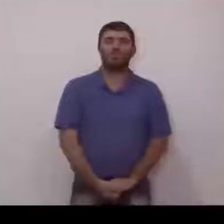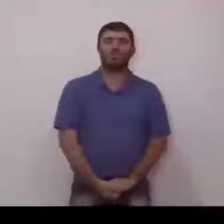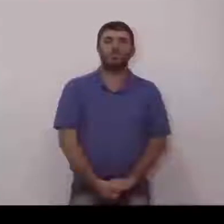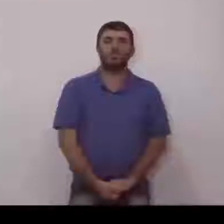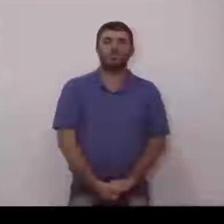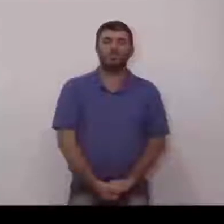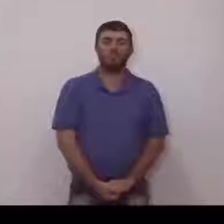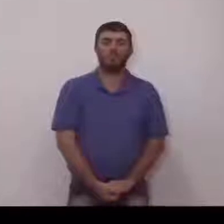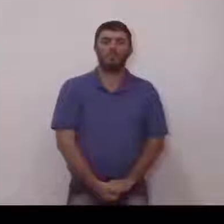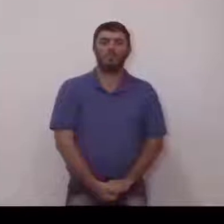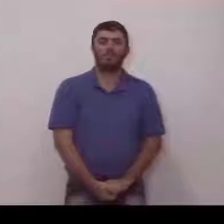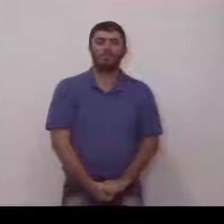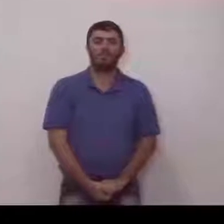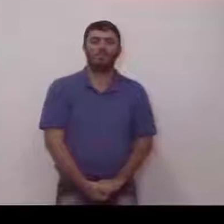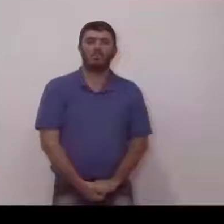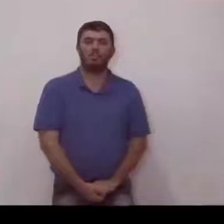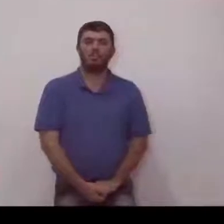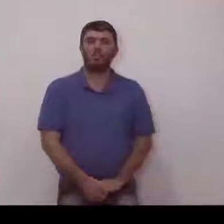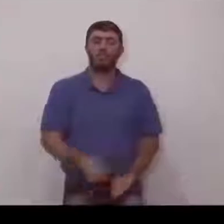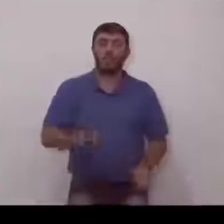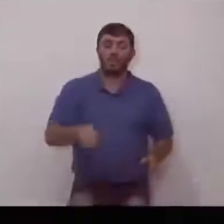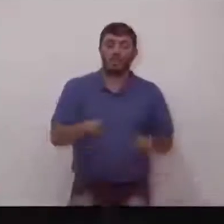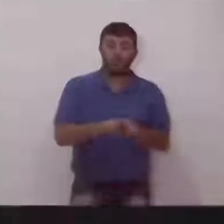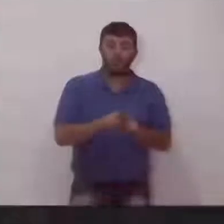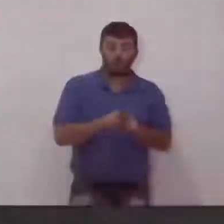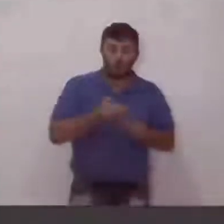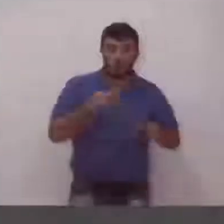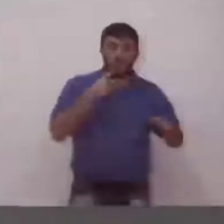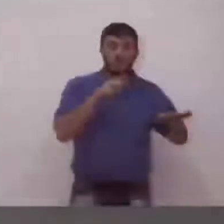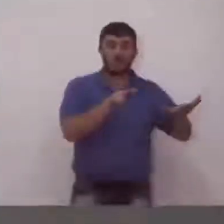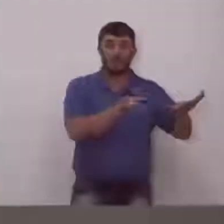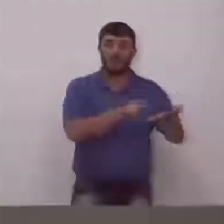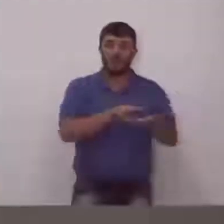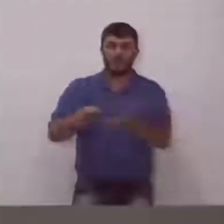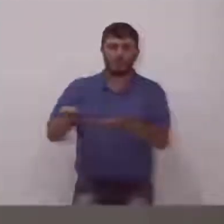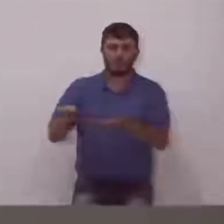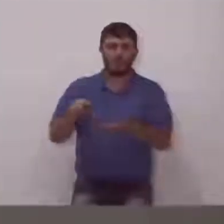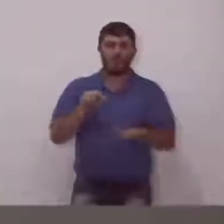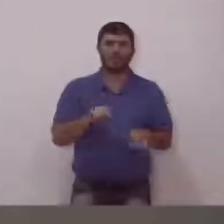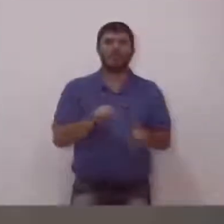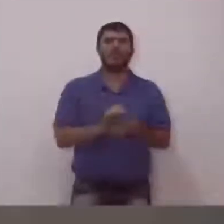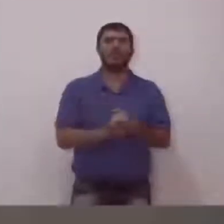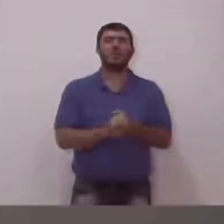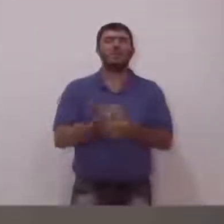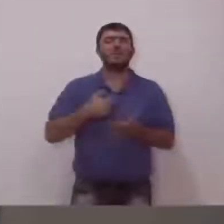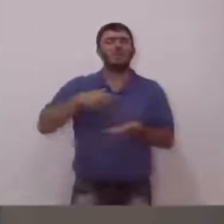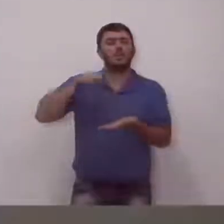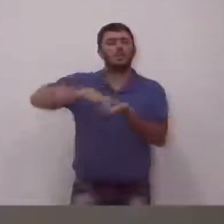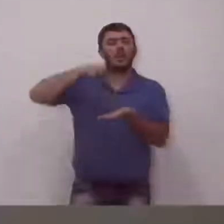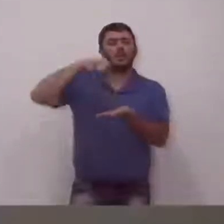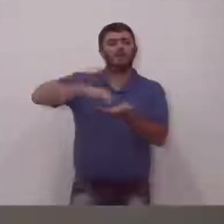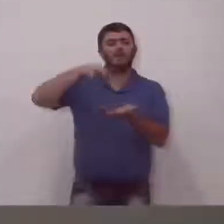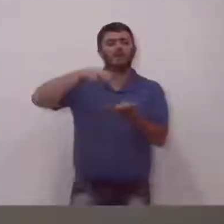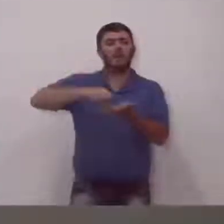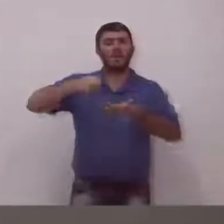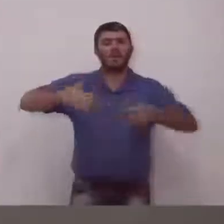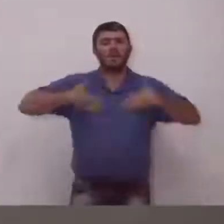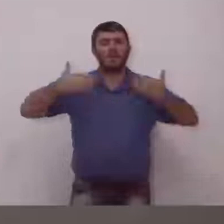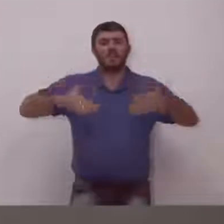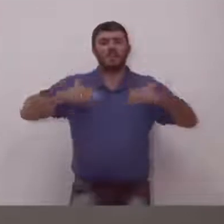Falando nessa indicação, essa semana também ficamos contentes, muito contentes, porque em 2013, Marcos Ferraz,